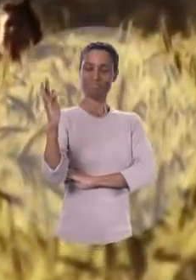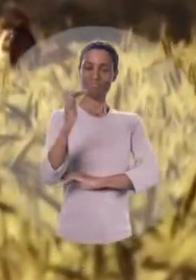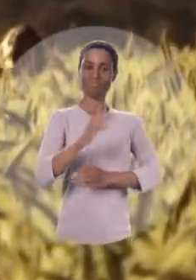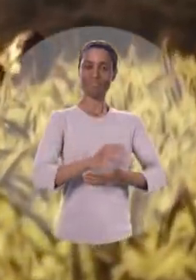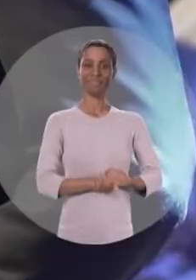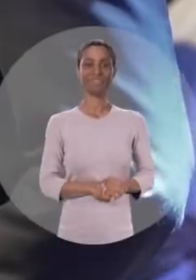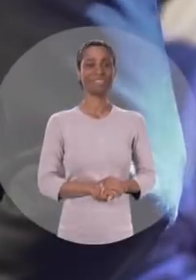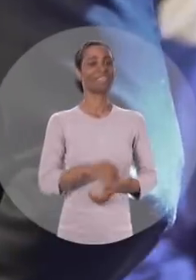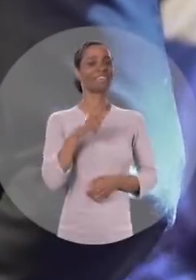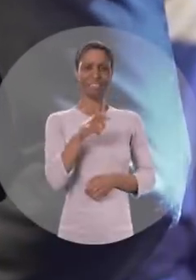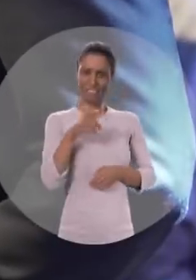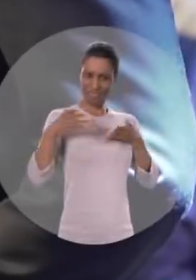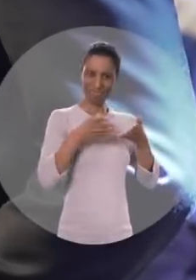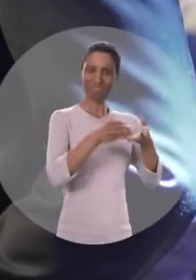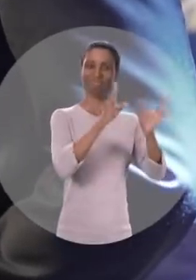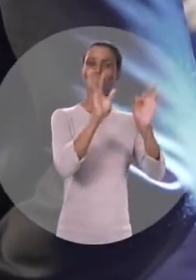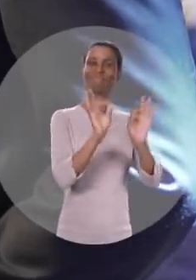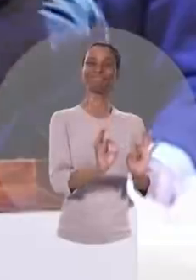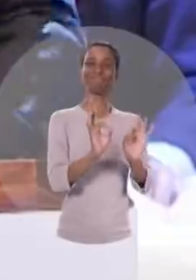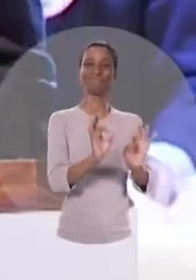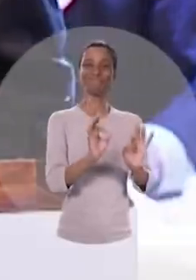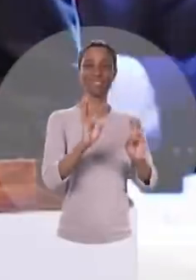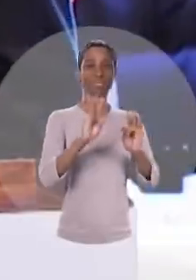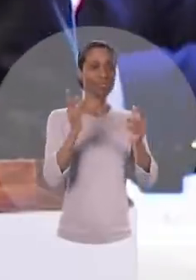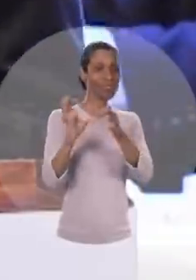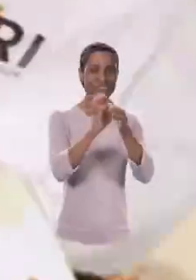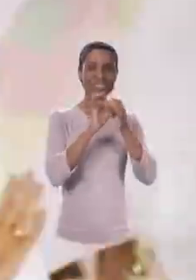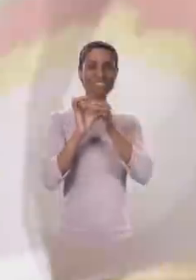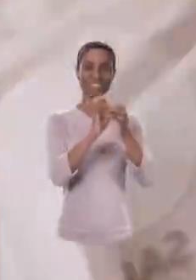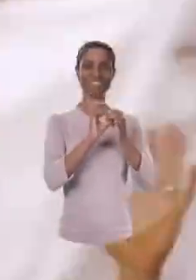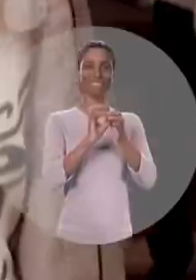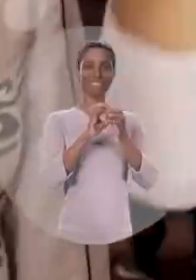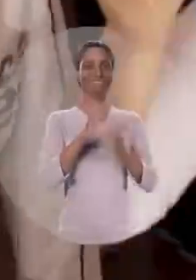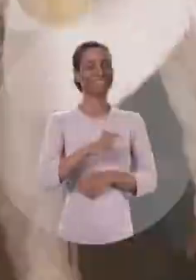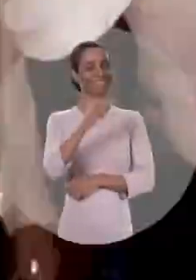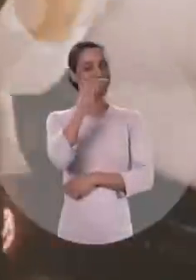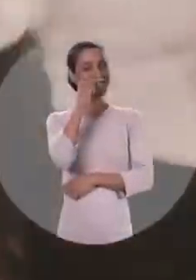próximas gerações. Este é o rumo certo. Vamos todos juntos.